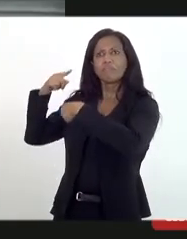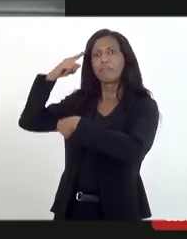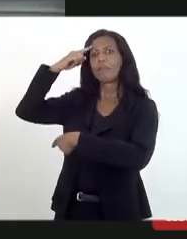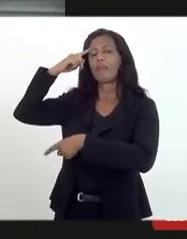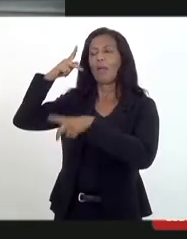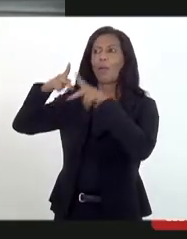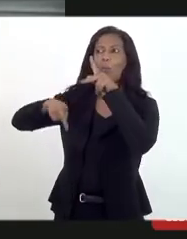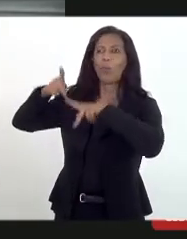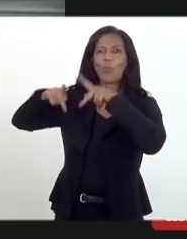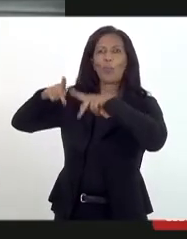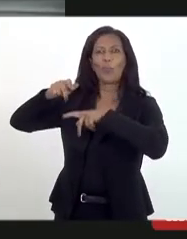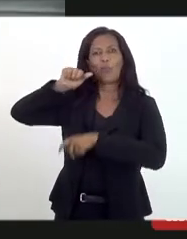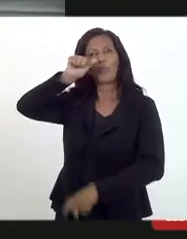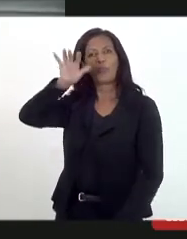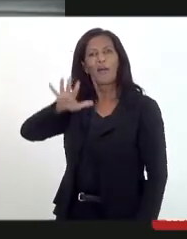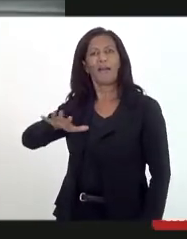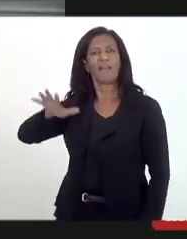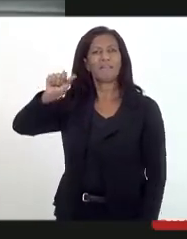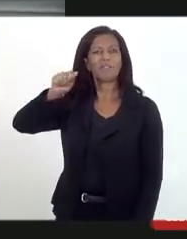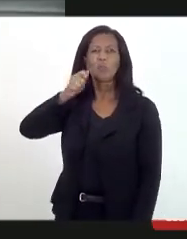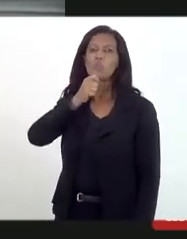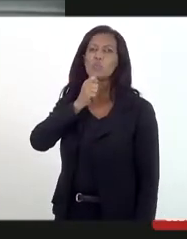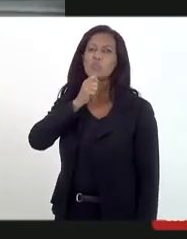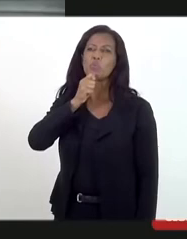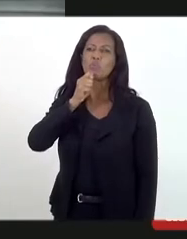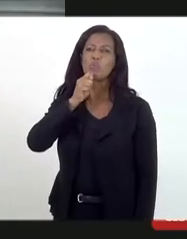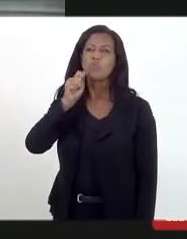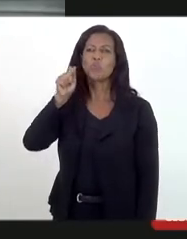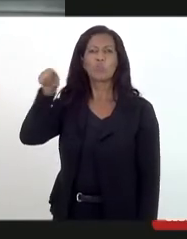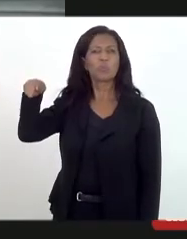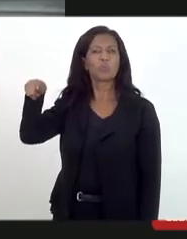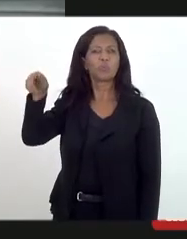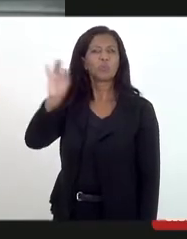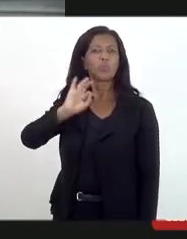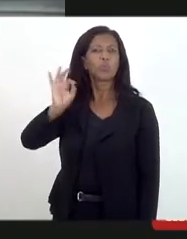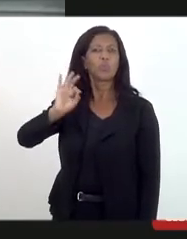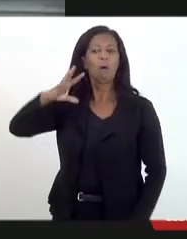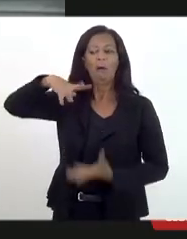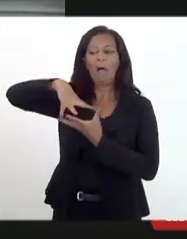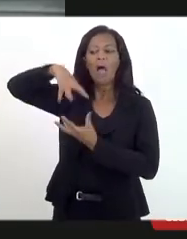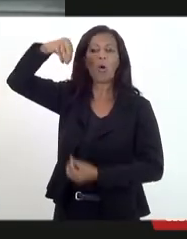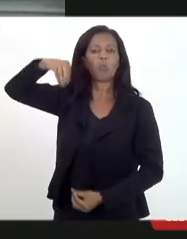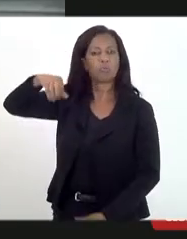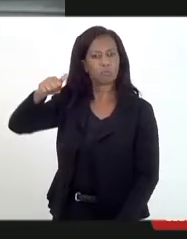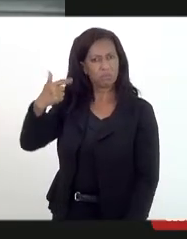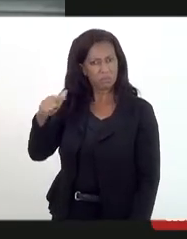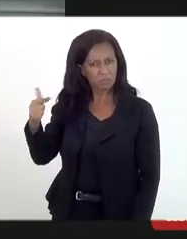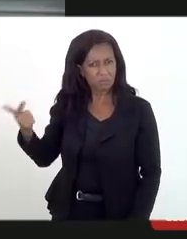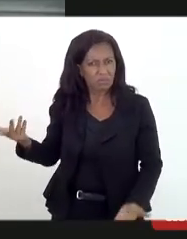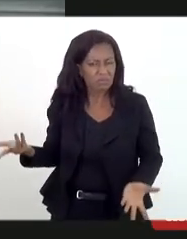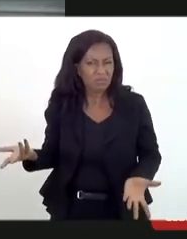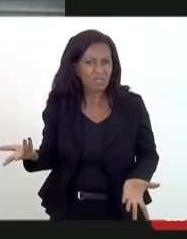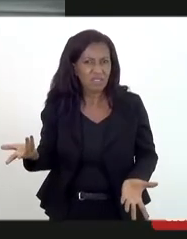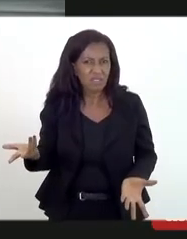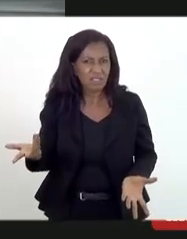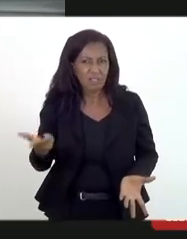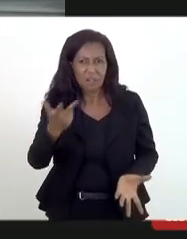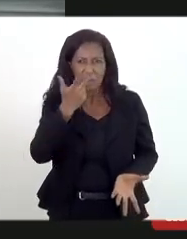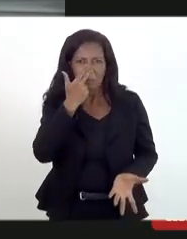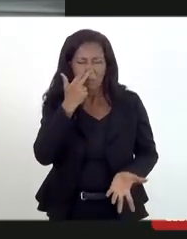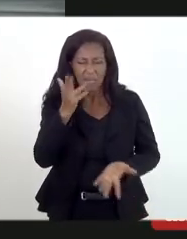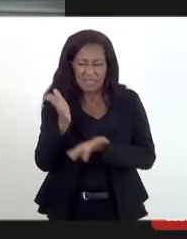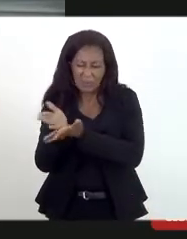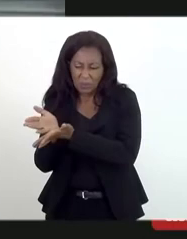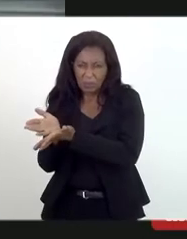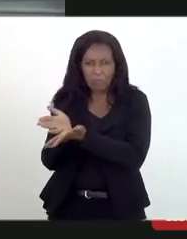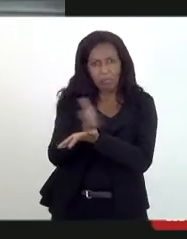povo africano não tinha sequer alma e que, portanto, deveria destituí-lo de